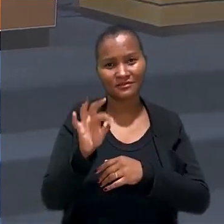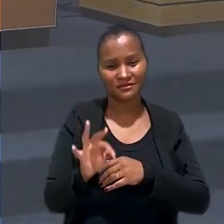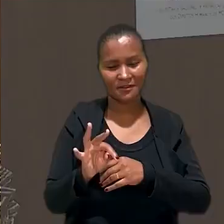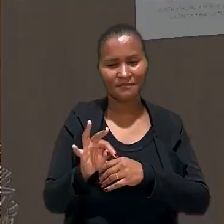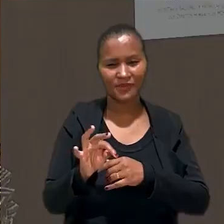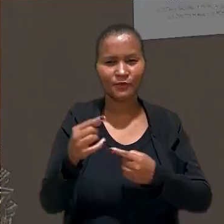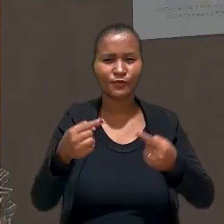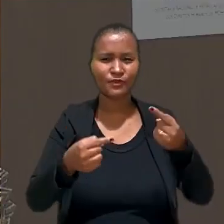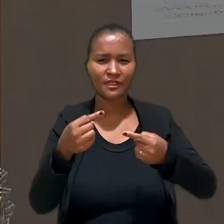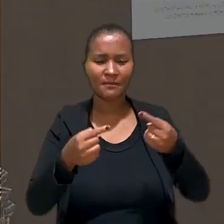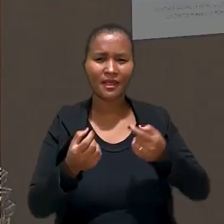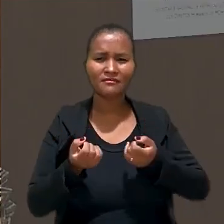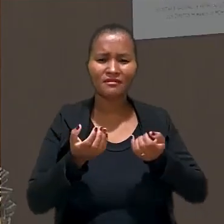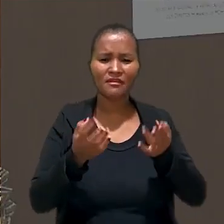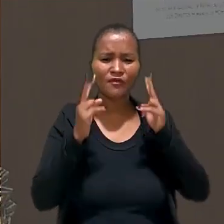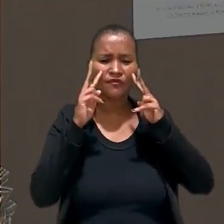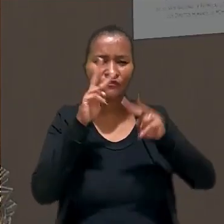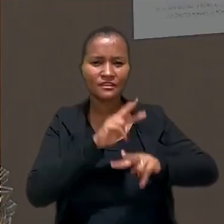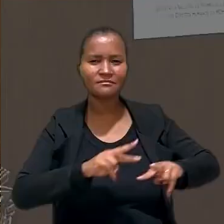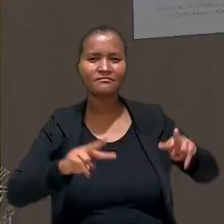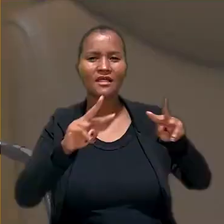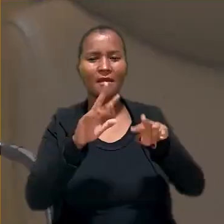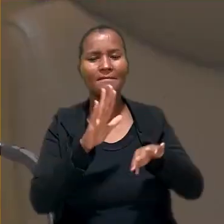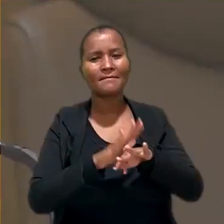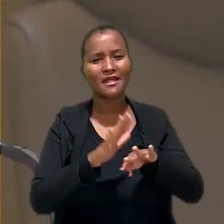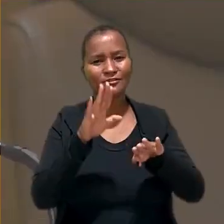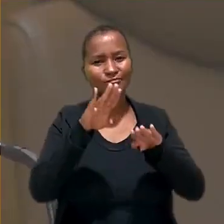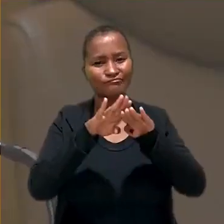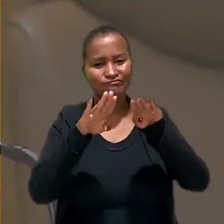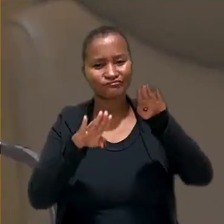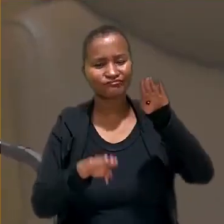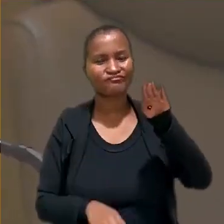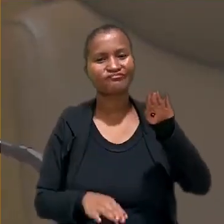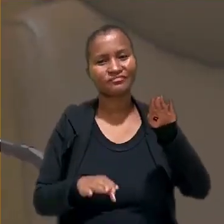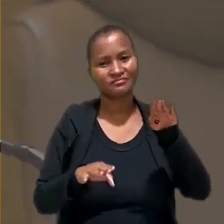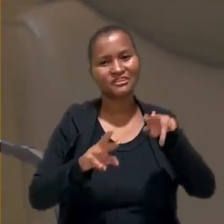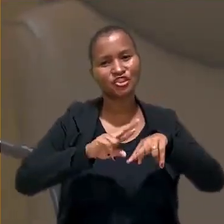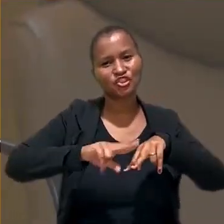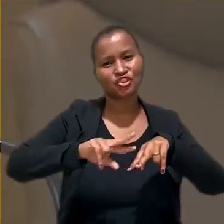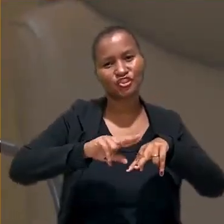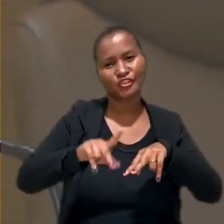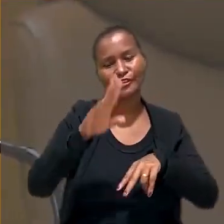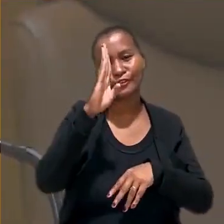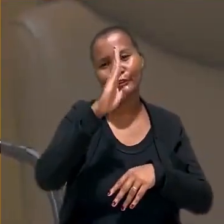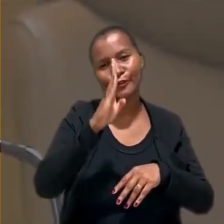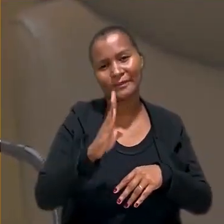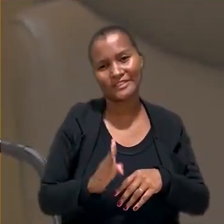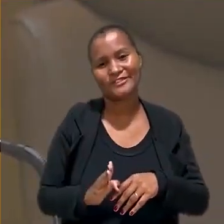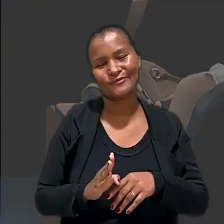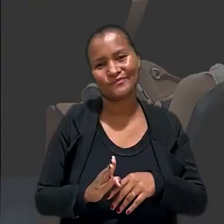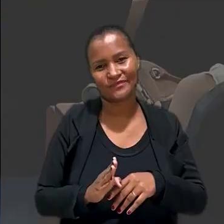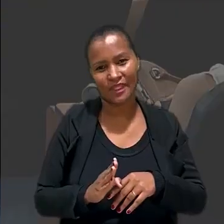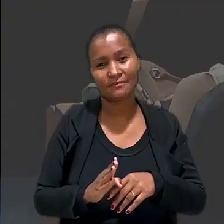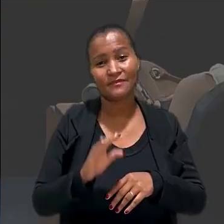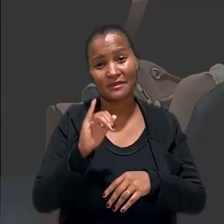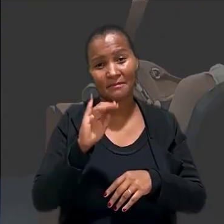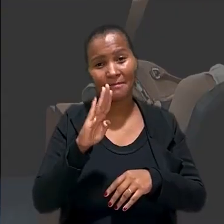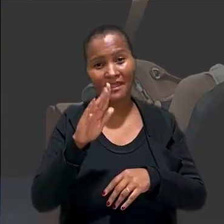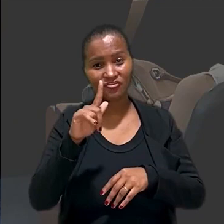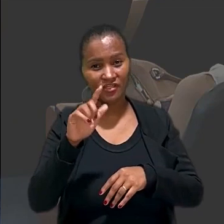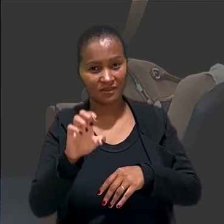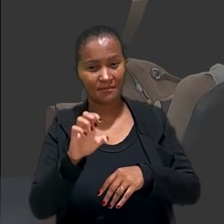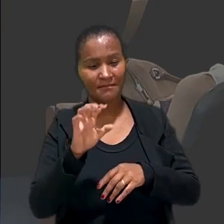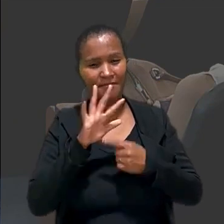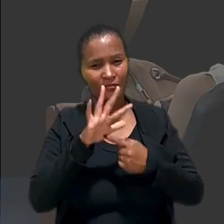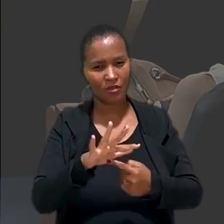do Trabalho. O debate deu visibilidade a mais uma desigualdade extrema de gênero no Brasil. De acordo com o